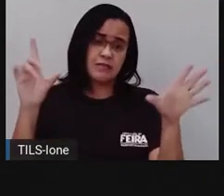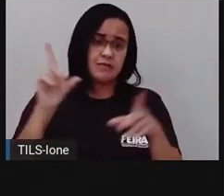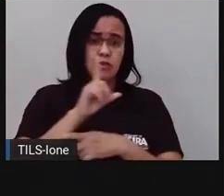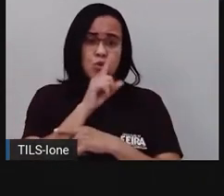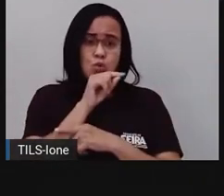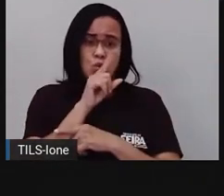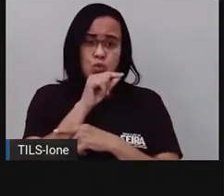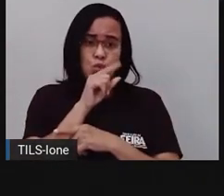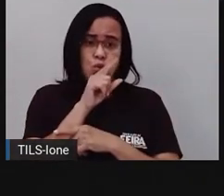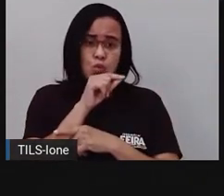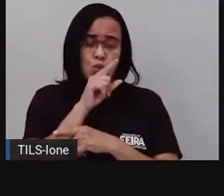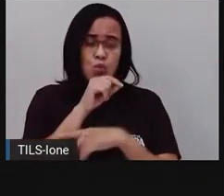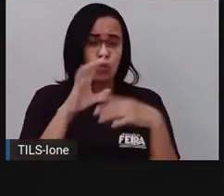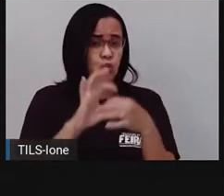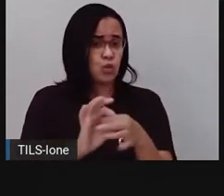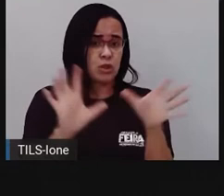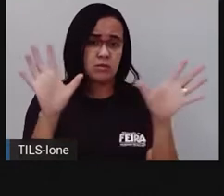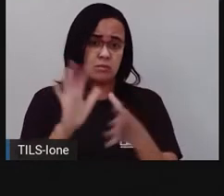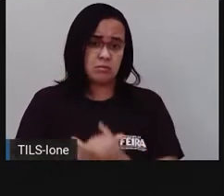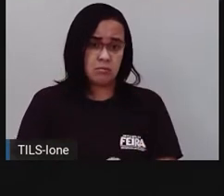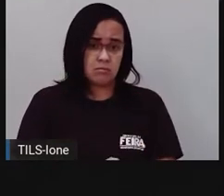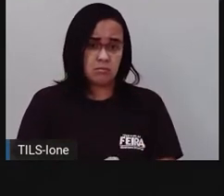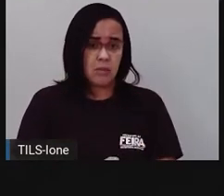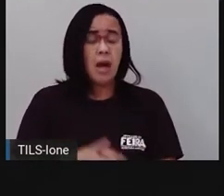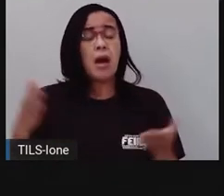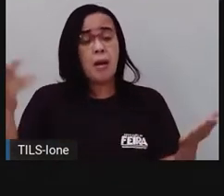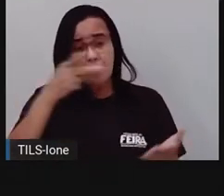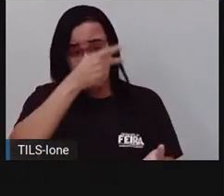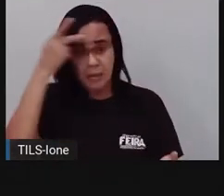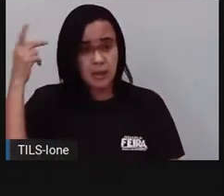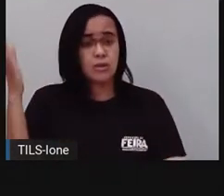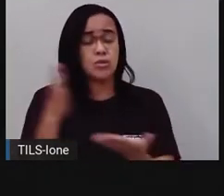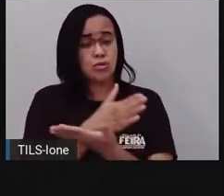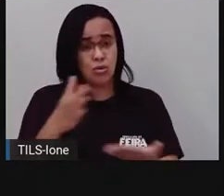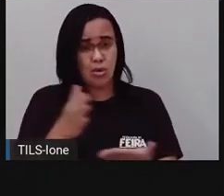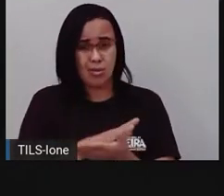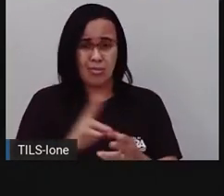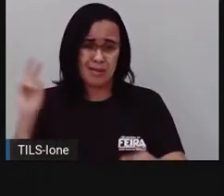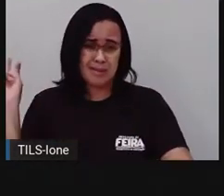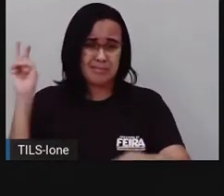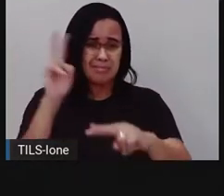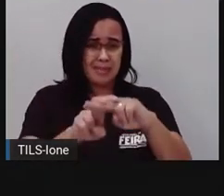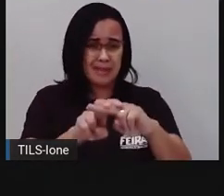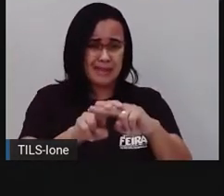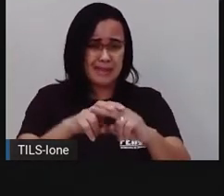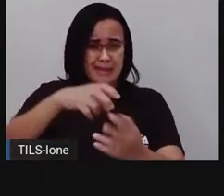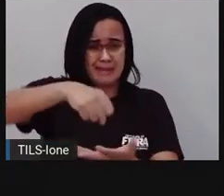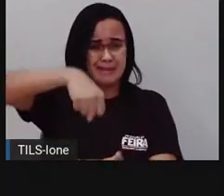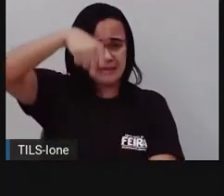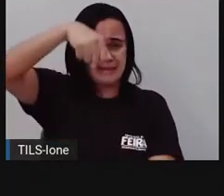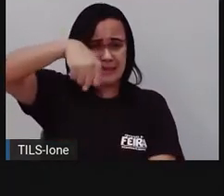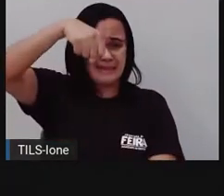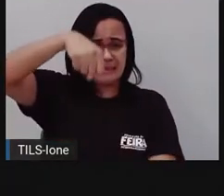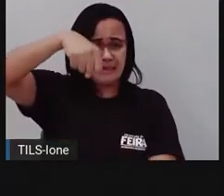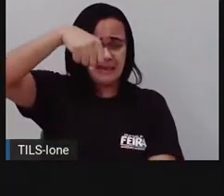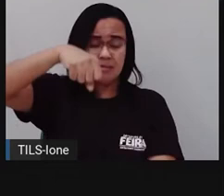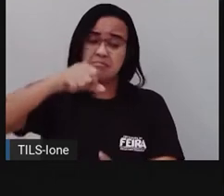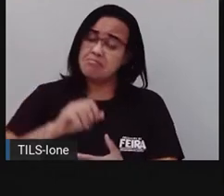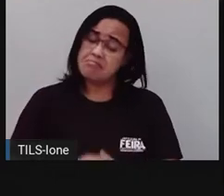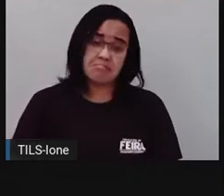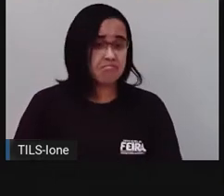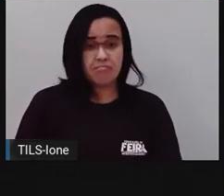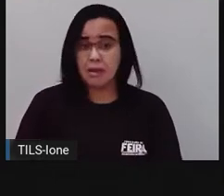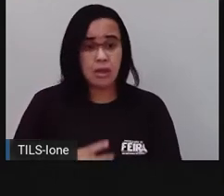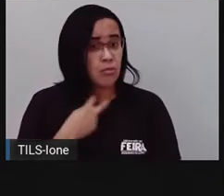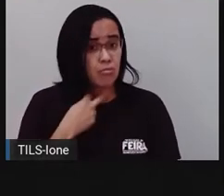pessoas criam esses animais porque acham bonito. E, de fato, são bonitos. Mas não são animais que deveriam viver